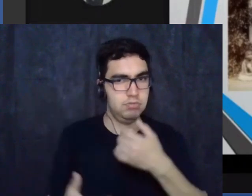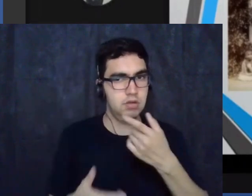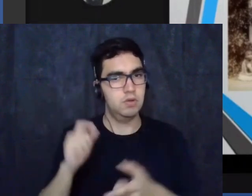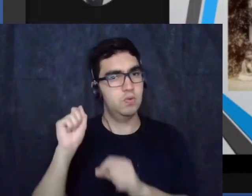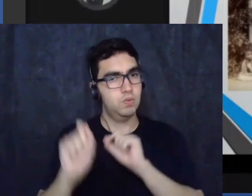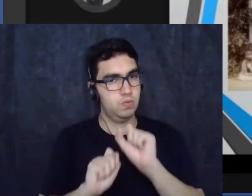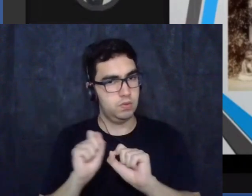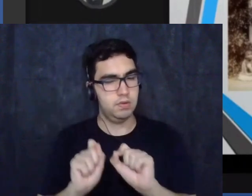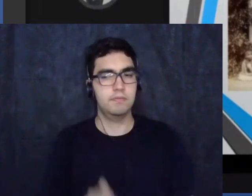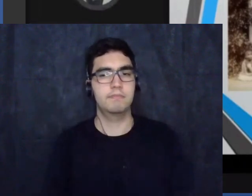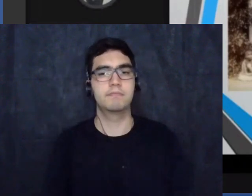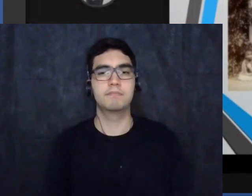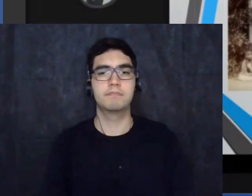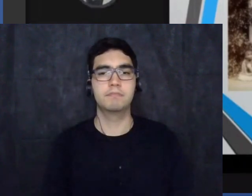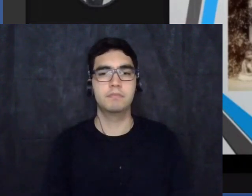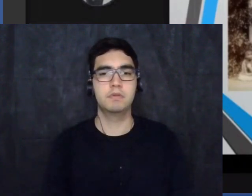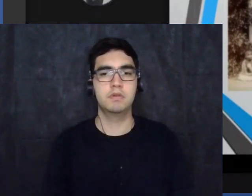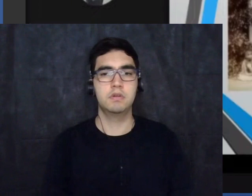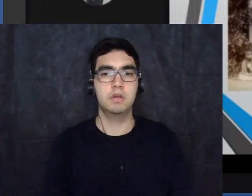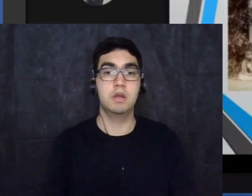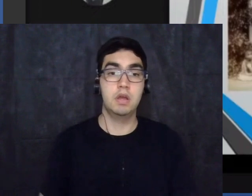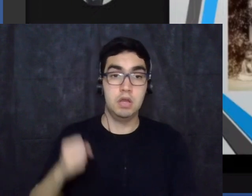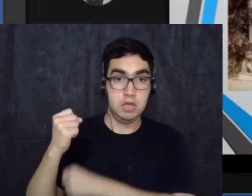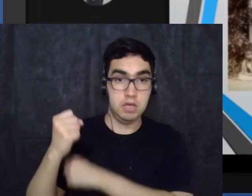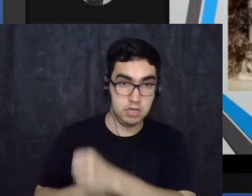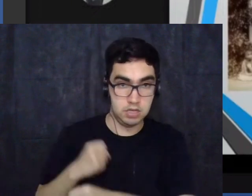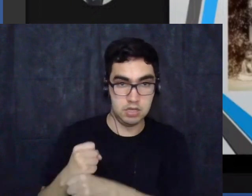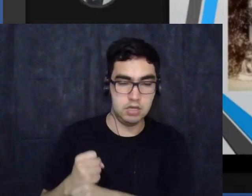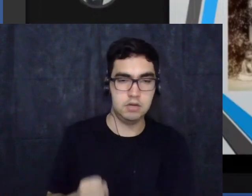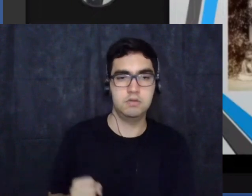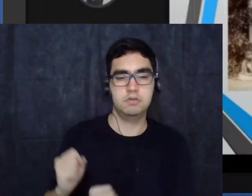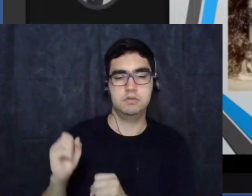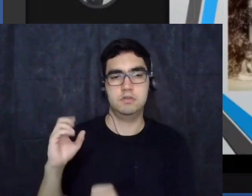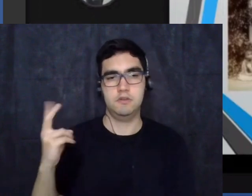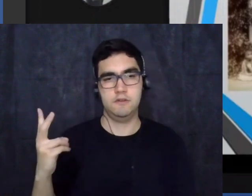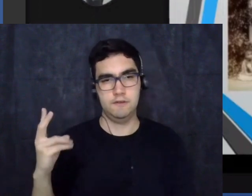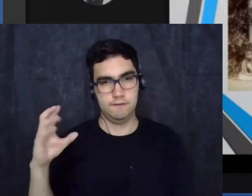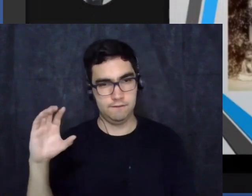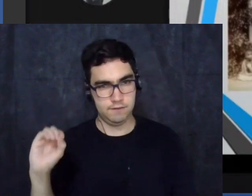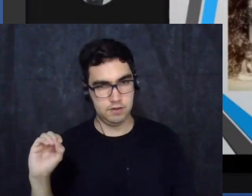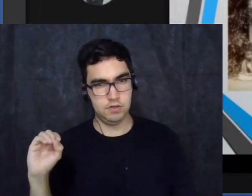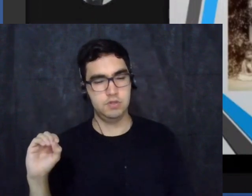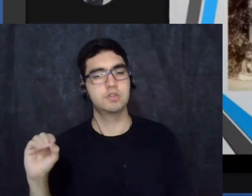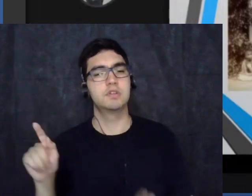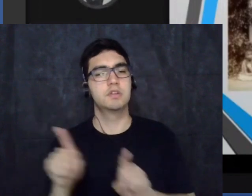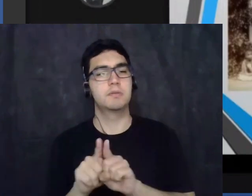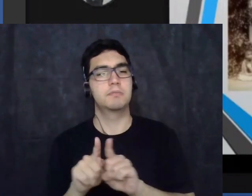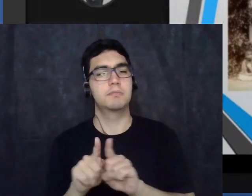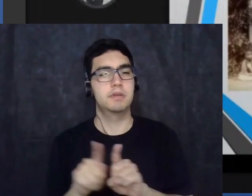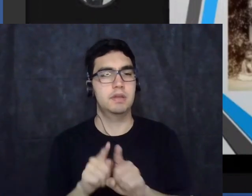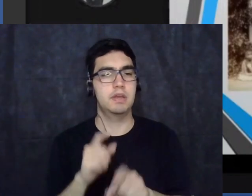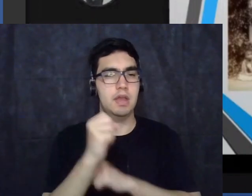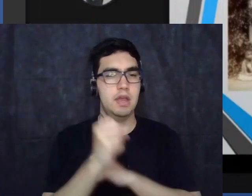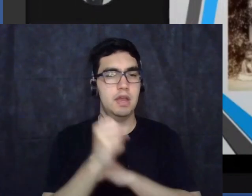os anos 20 e 30 é marcado por grandes violações